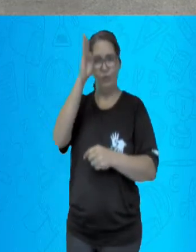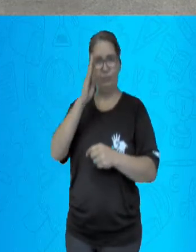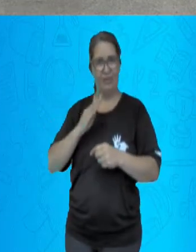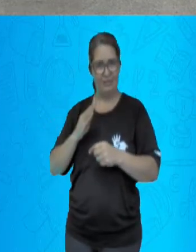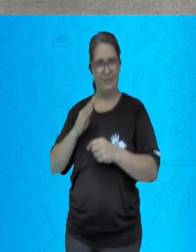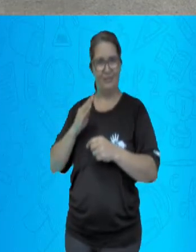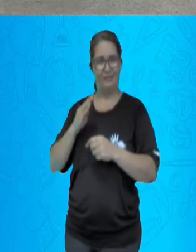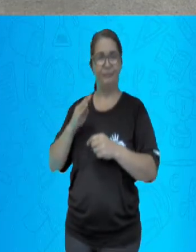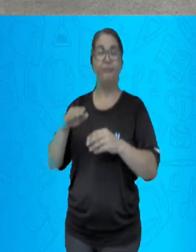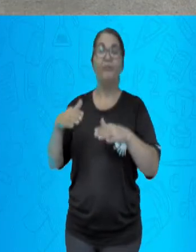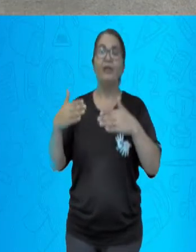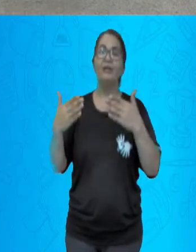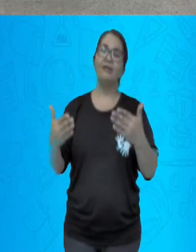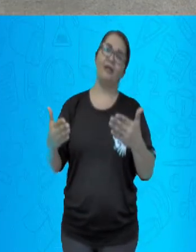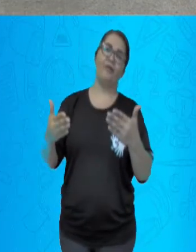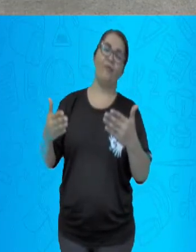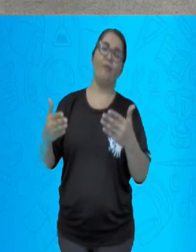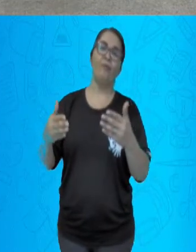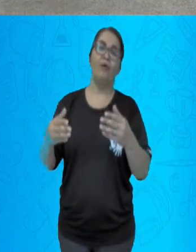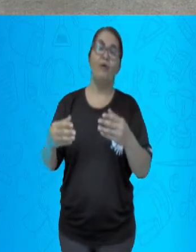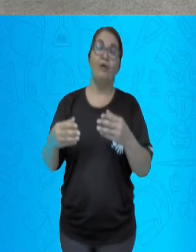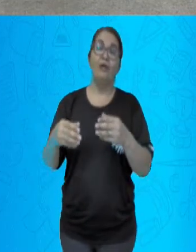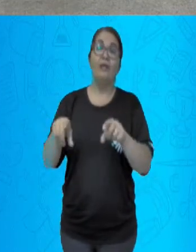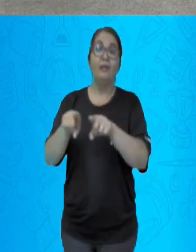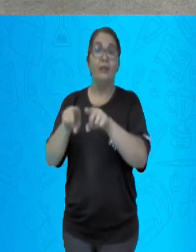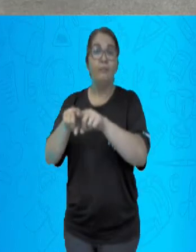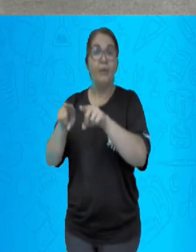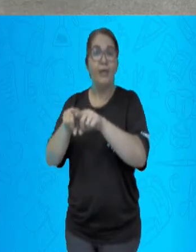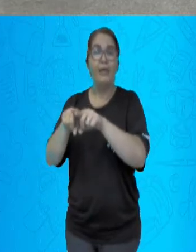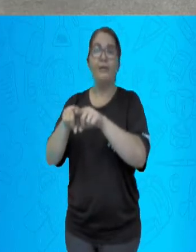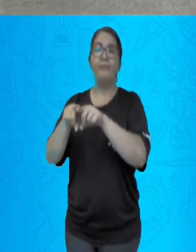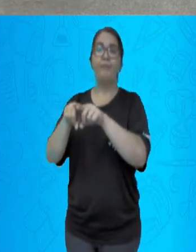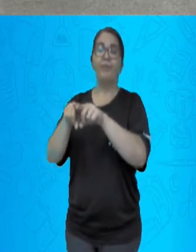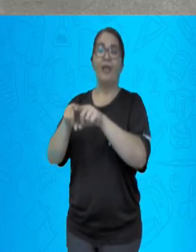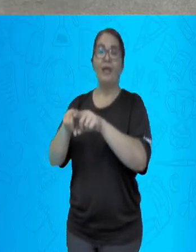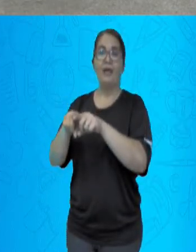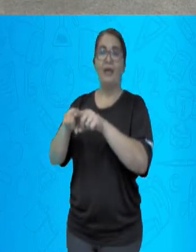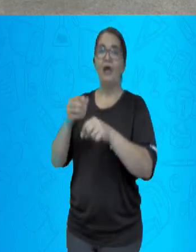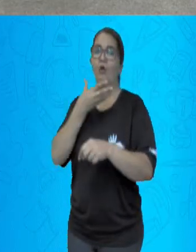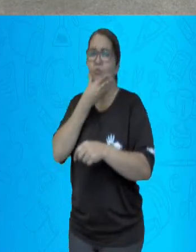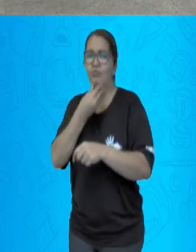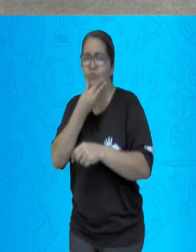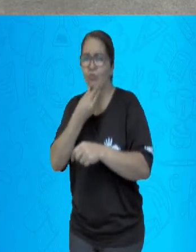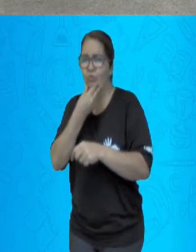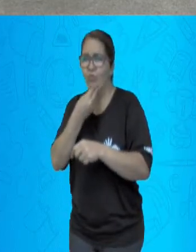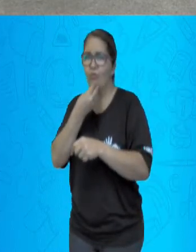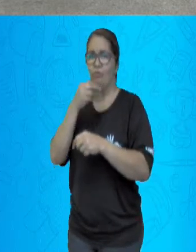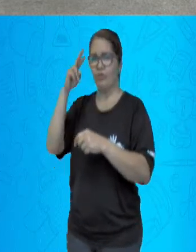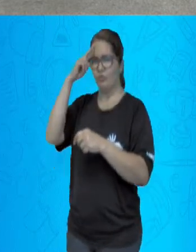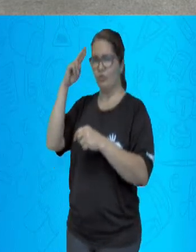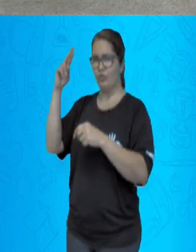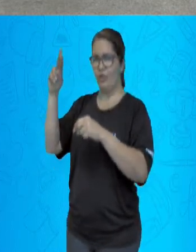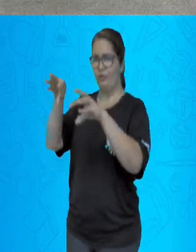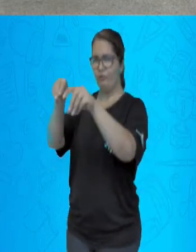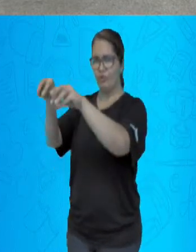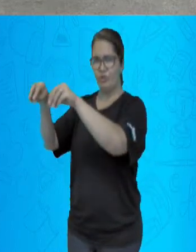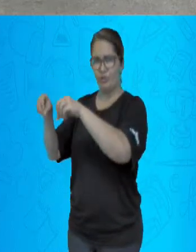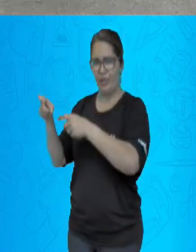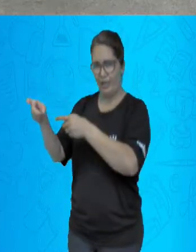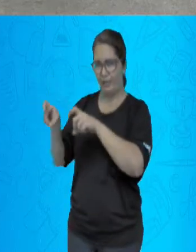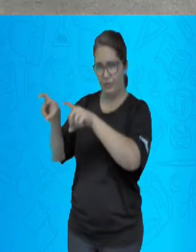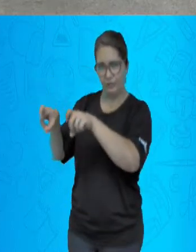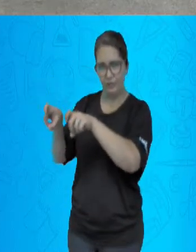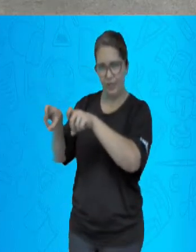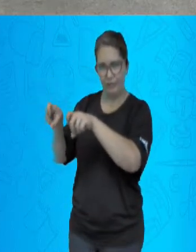café também passaram a investir nessas fábricas. Os principais tipos de atividades industriais do período